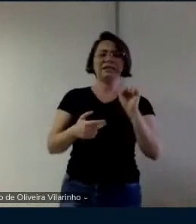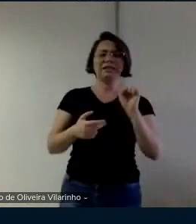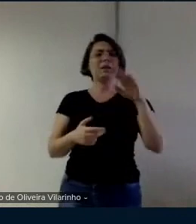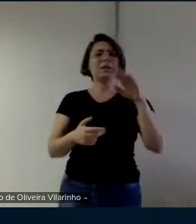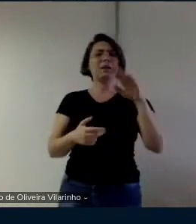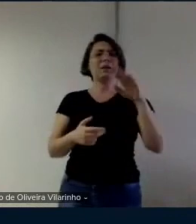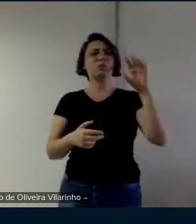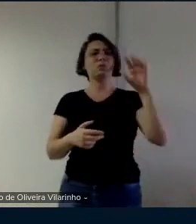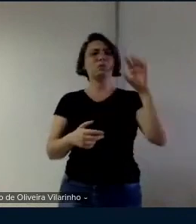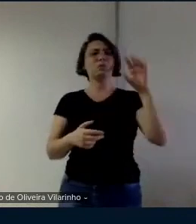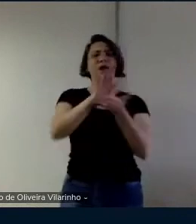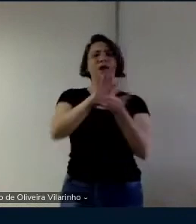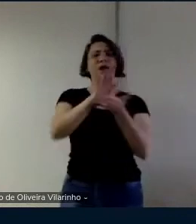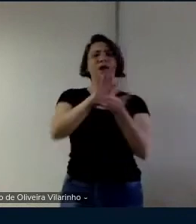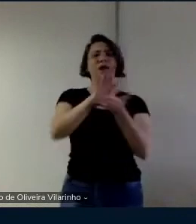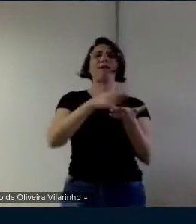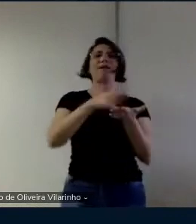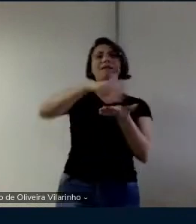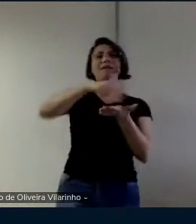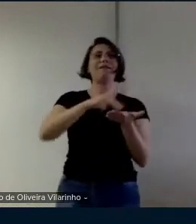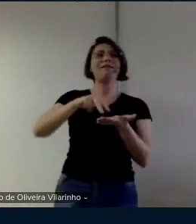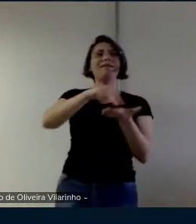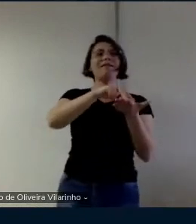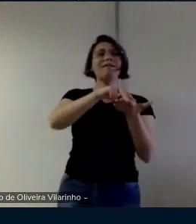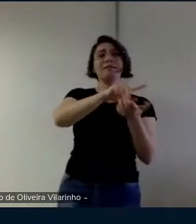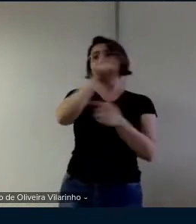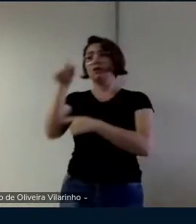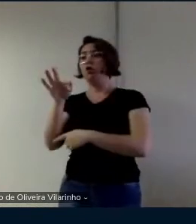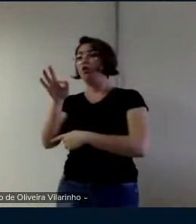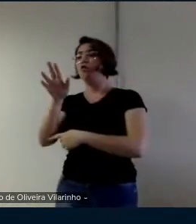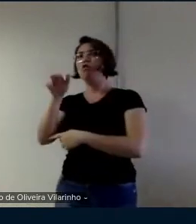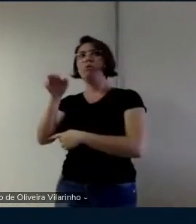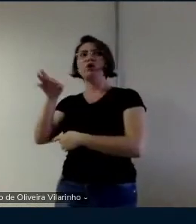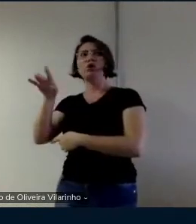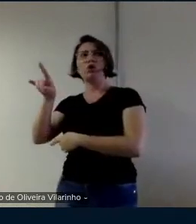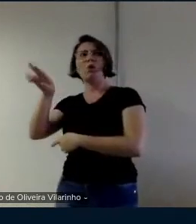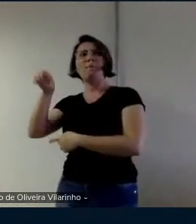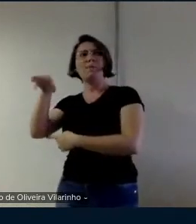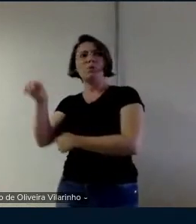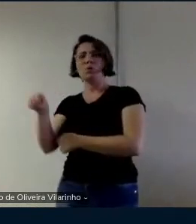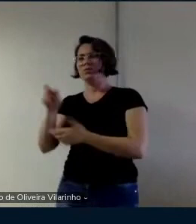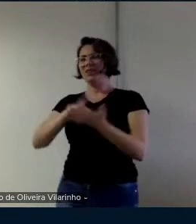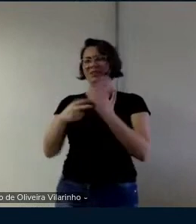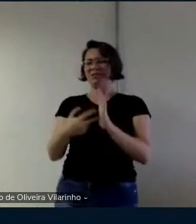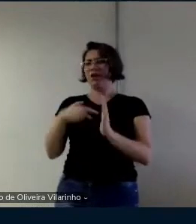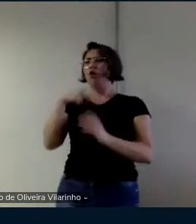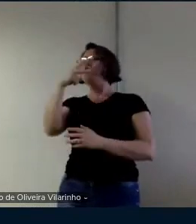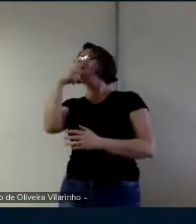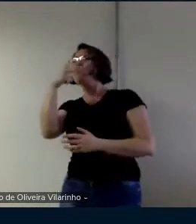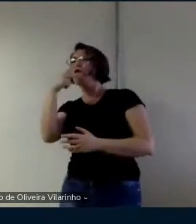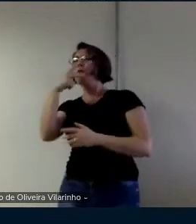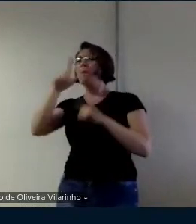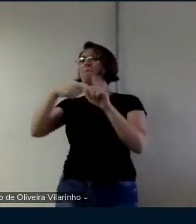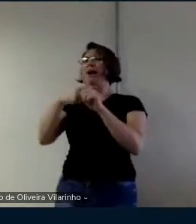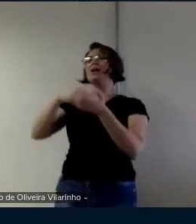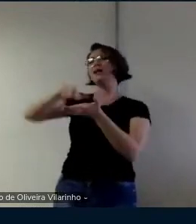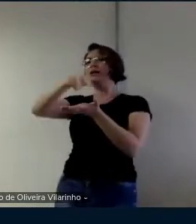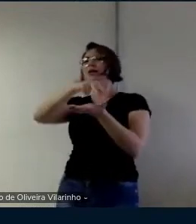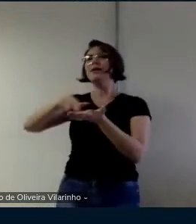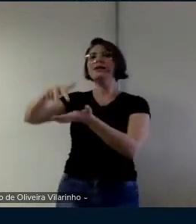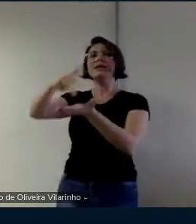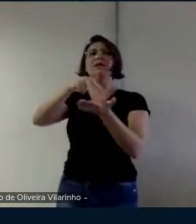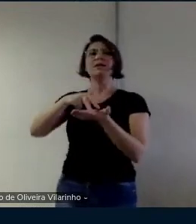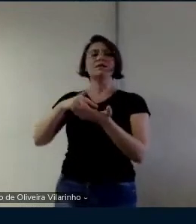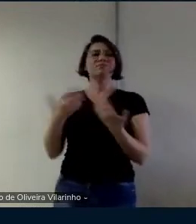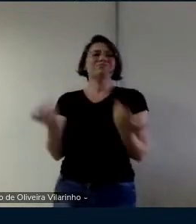você não fica lá sambando e correndo é um espaço onde você vai caminhar ali e o dromo